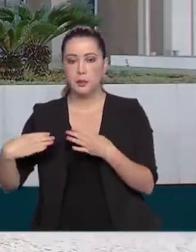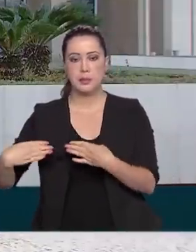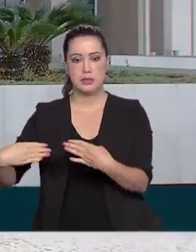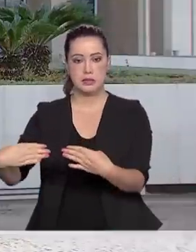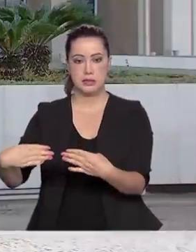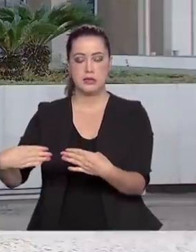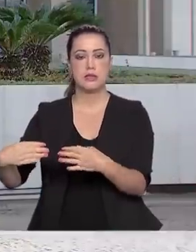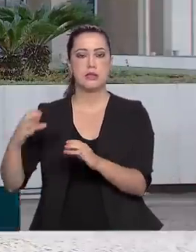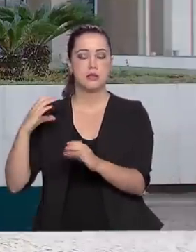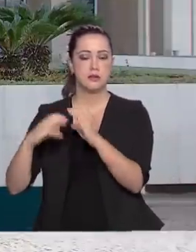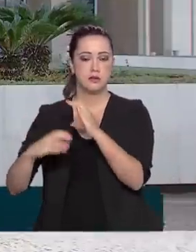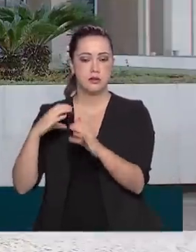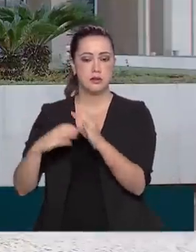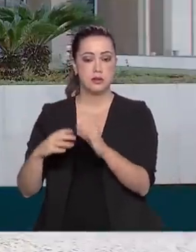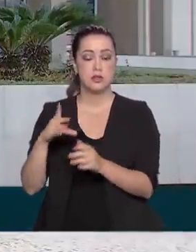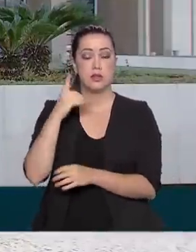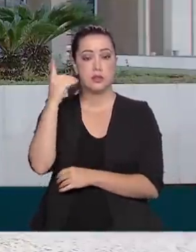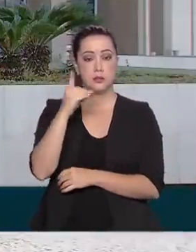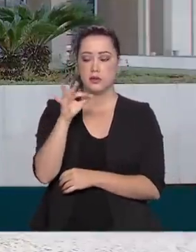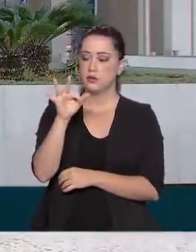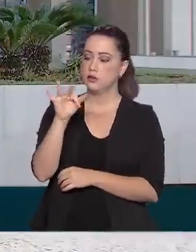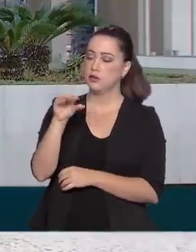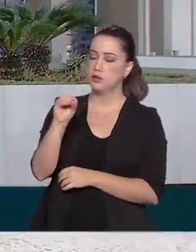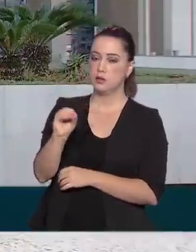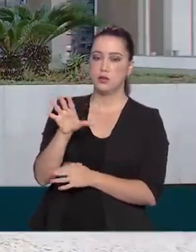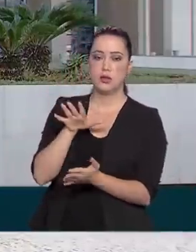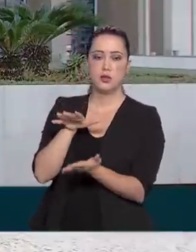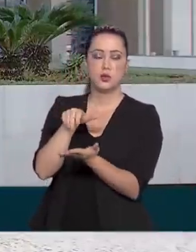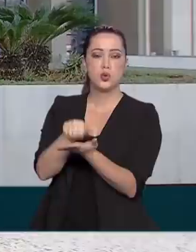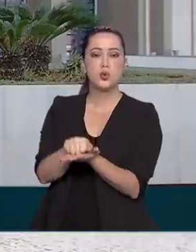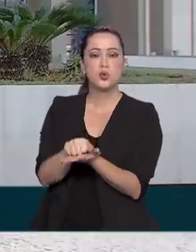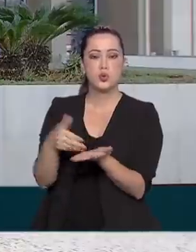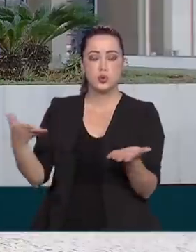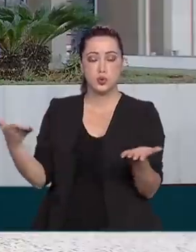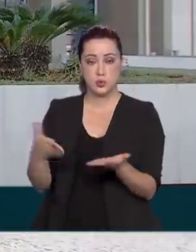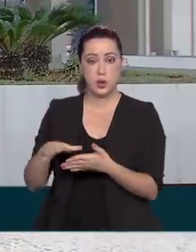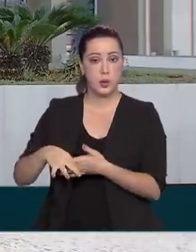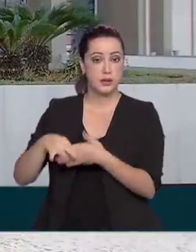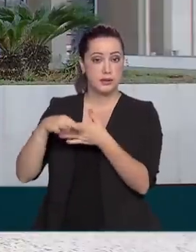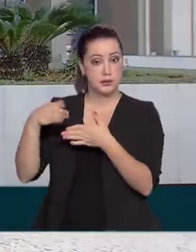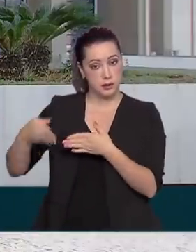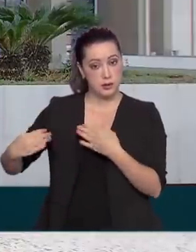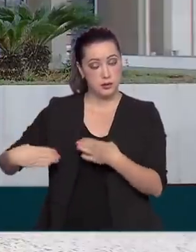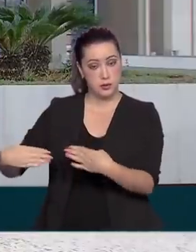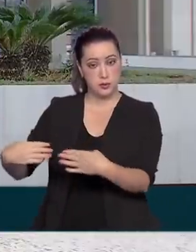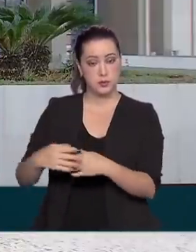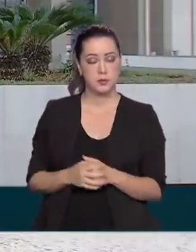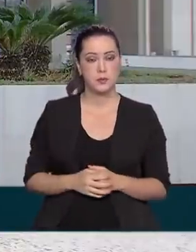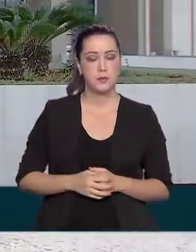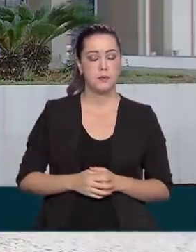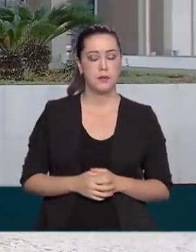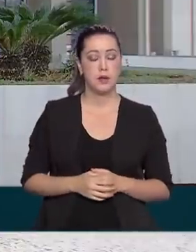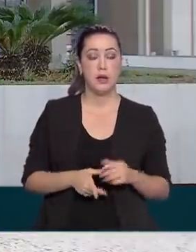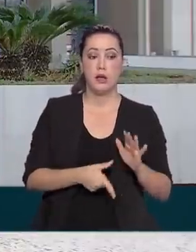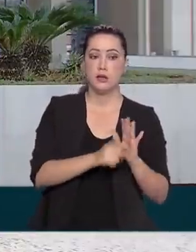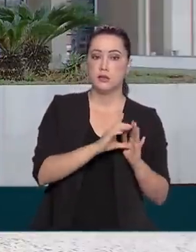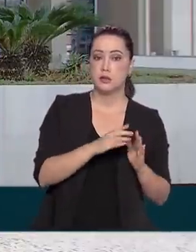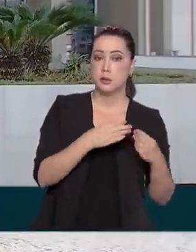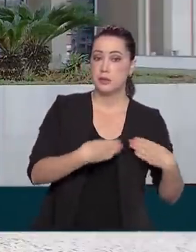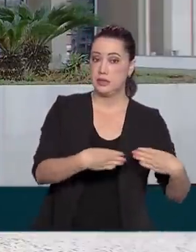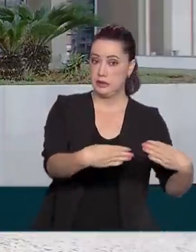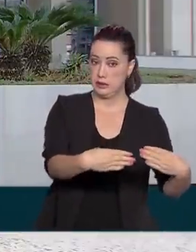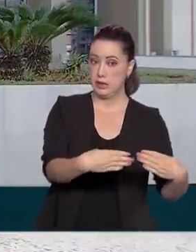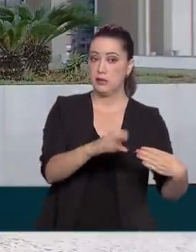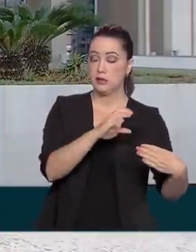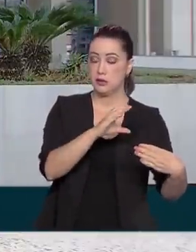Fábio Faria assume o comando da nova pasta, que é o Ministério das Comunicações. O Ministério da Ciência, Tecnologia e